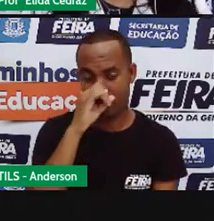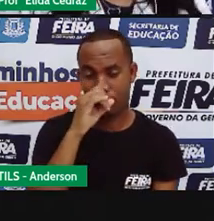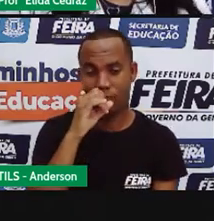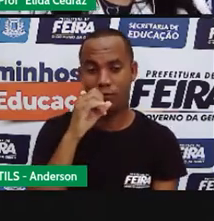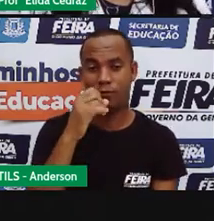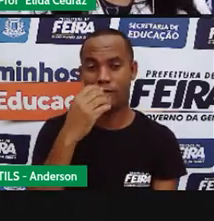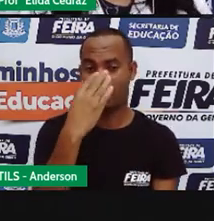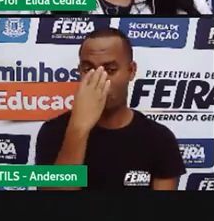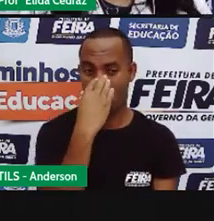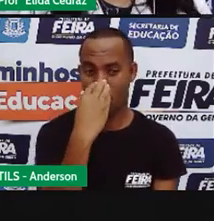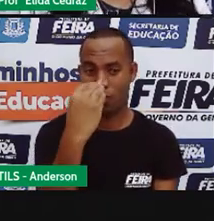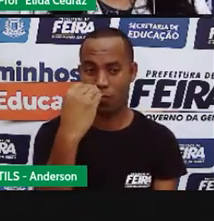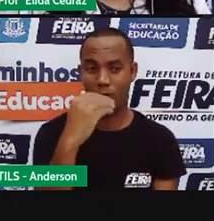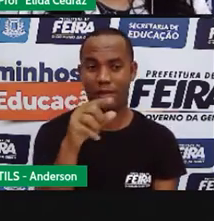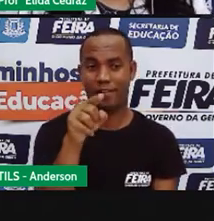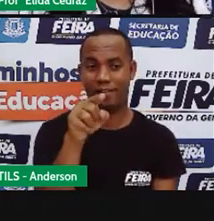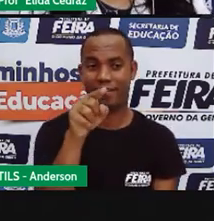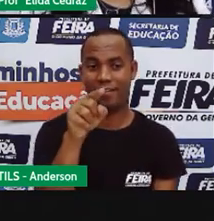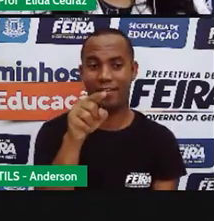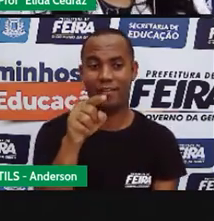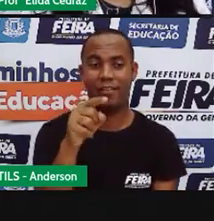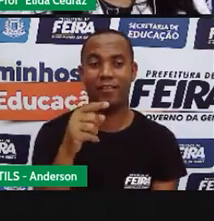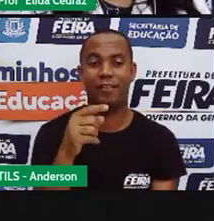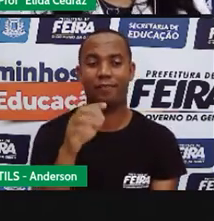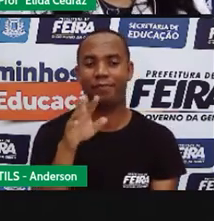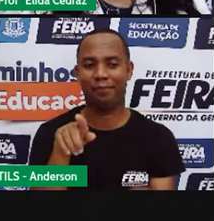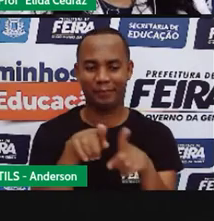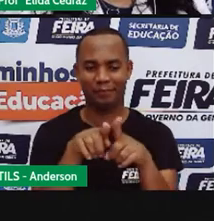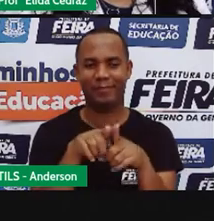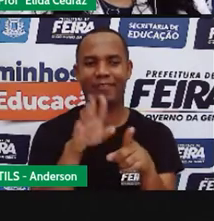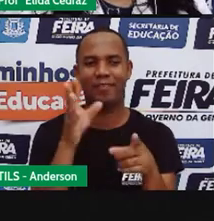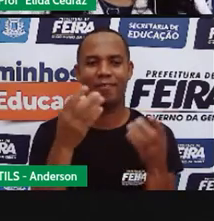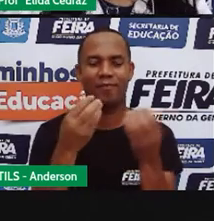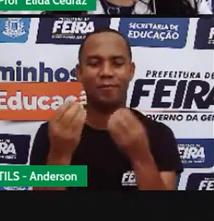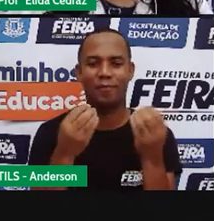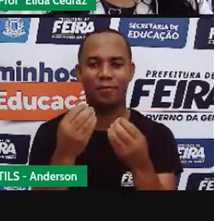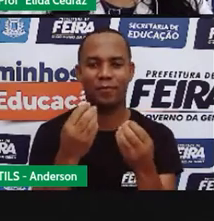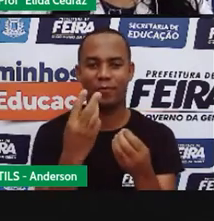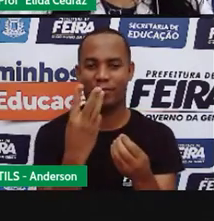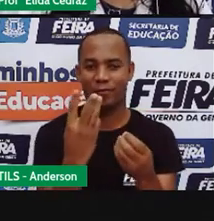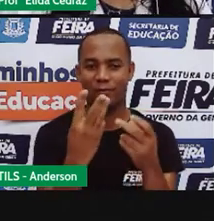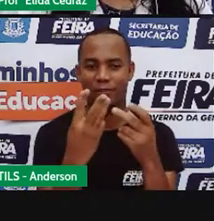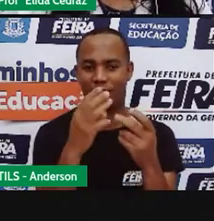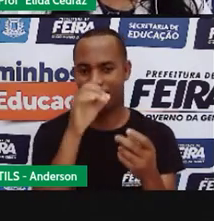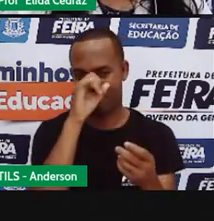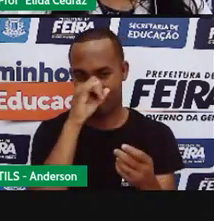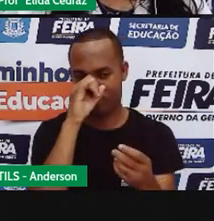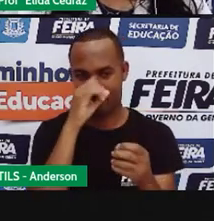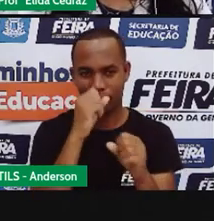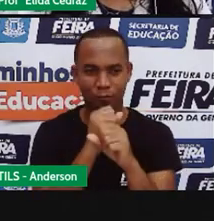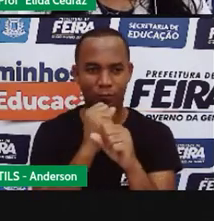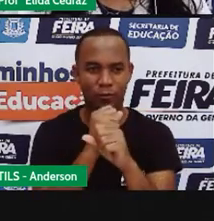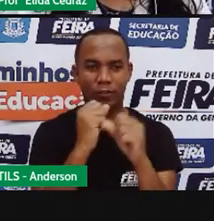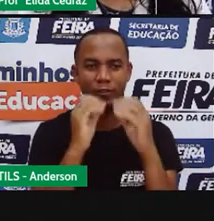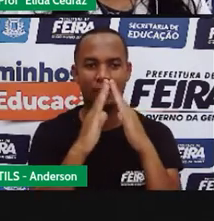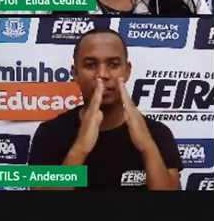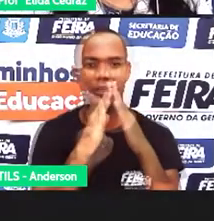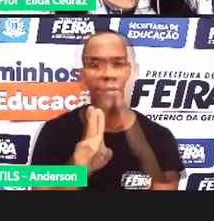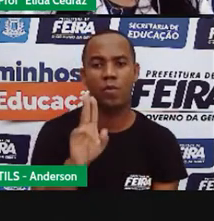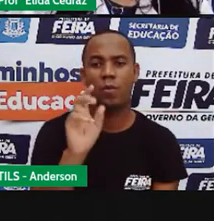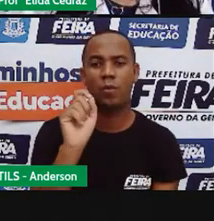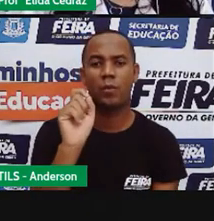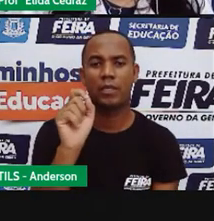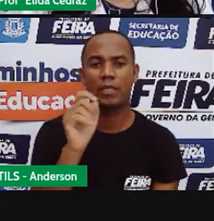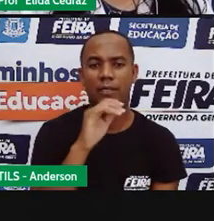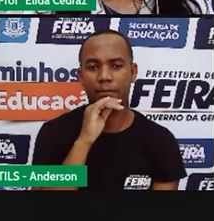Os porquinhos, reclamaram construir as suas casas. E eles utilizaram?